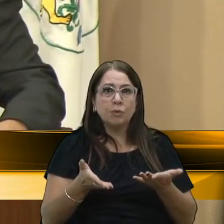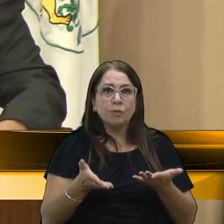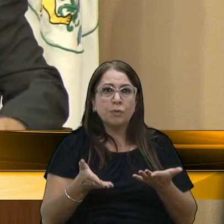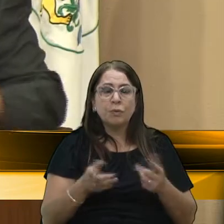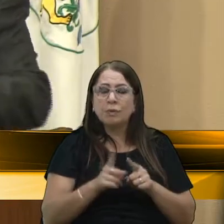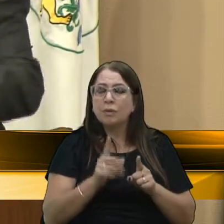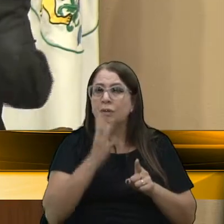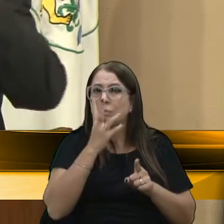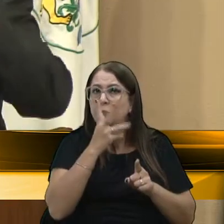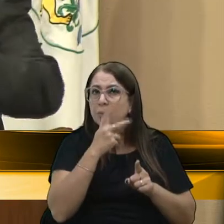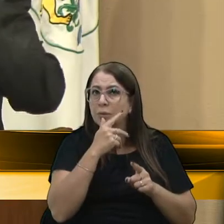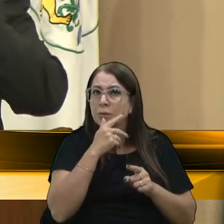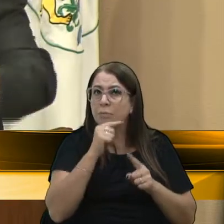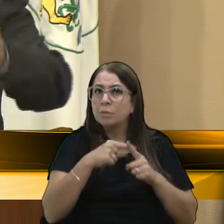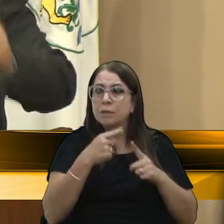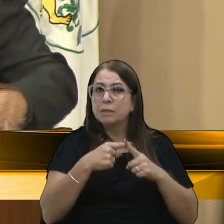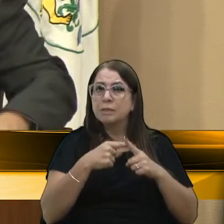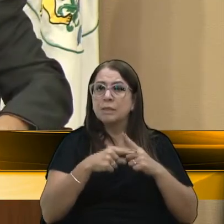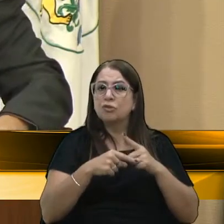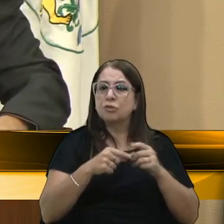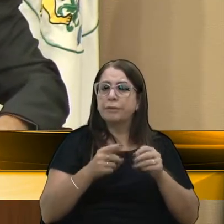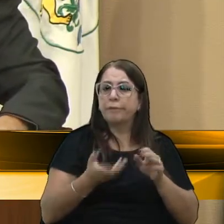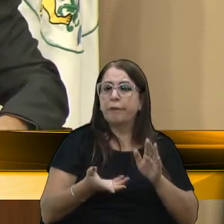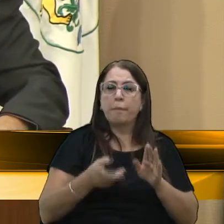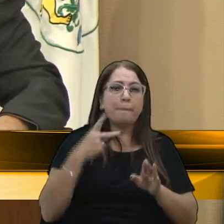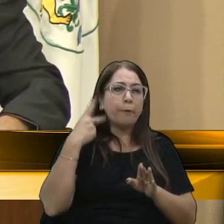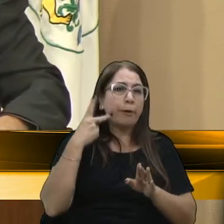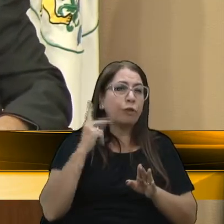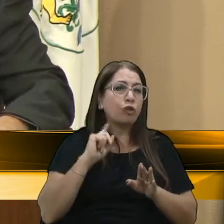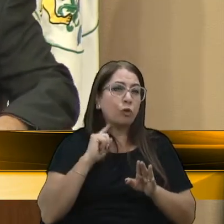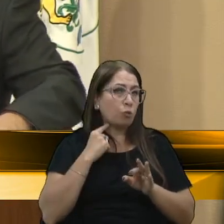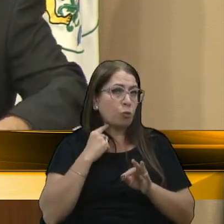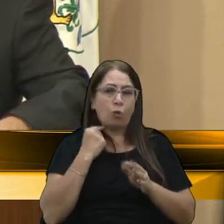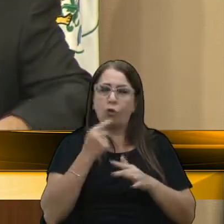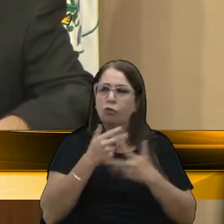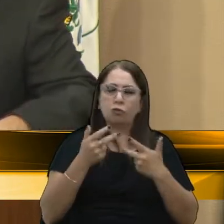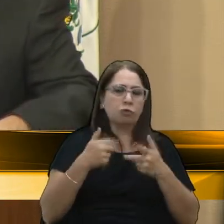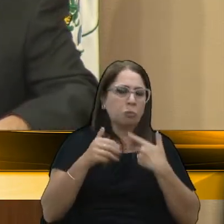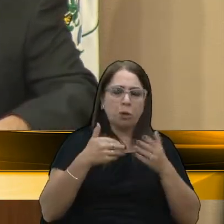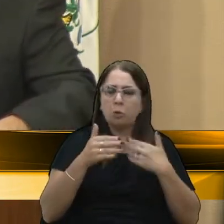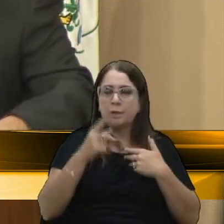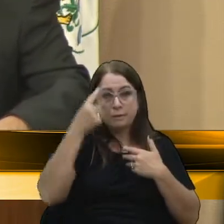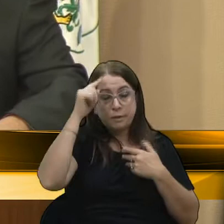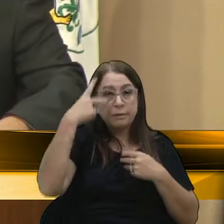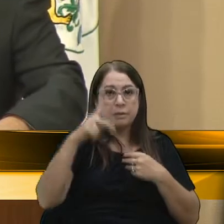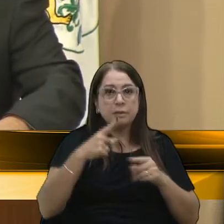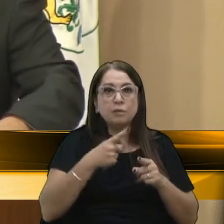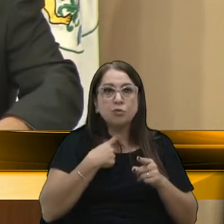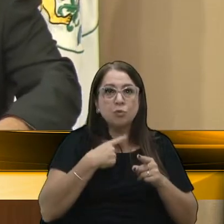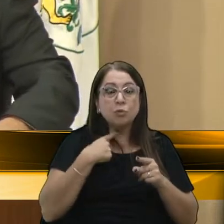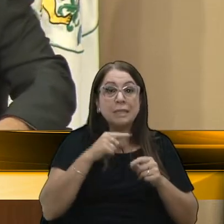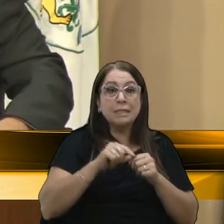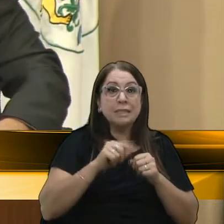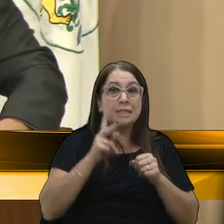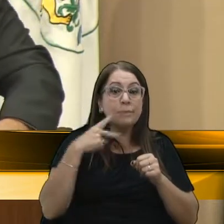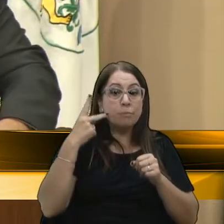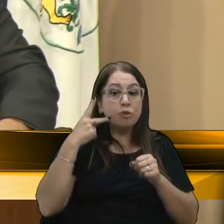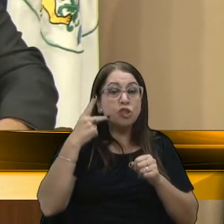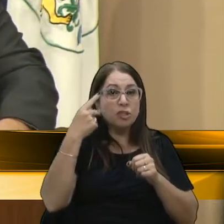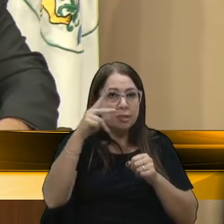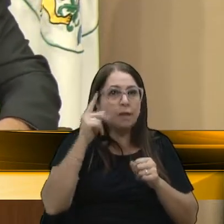mesmo que seja politiqueira, essa ideia dele, mesmo que seja politiqueira, eu gostaria dessa politicagem dele.